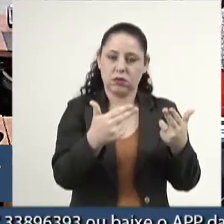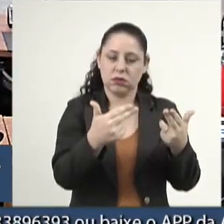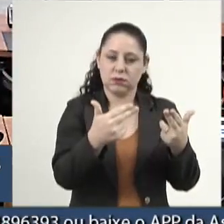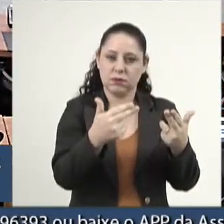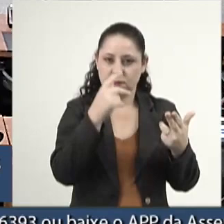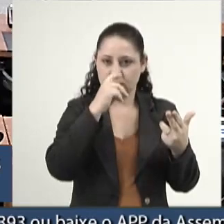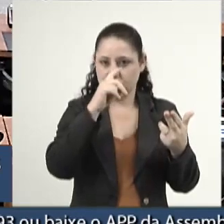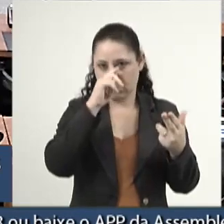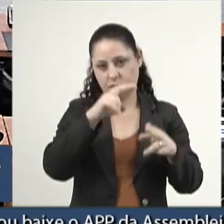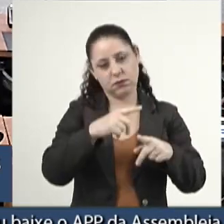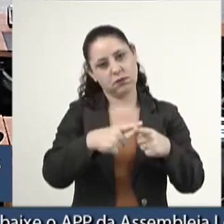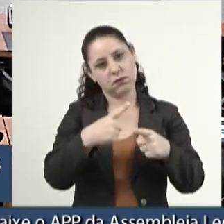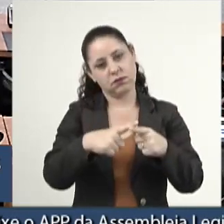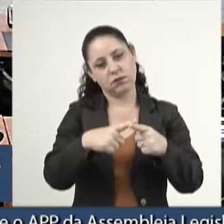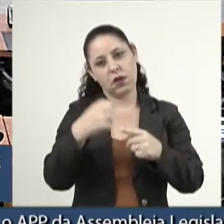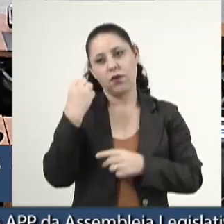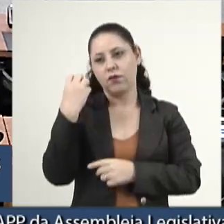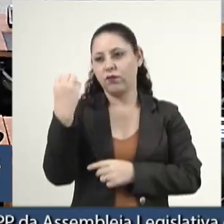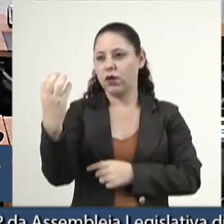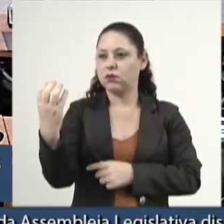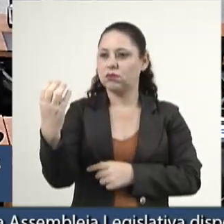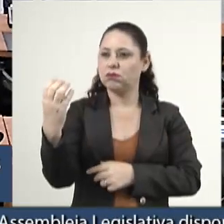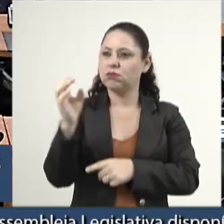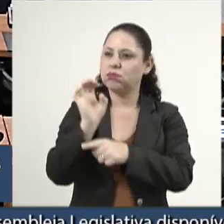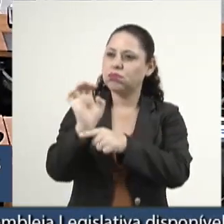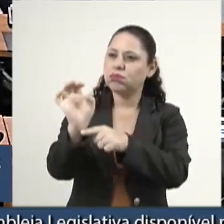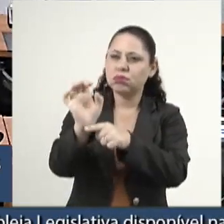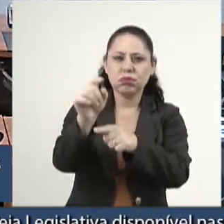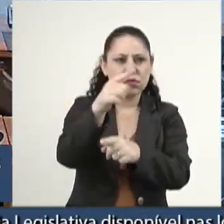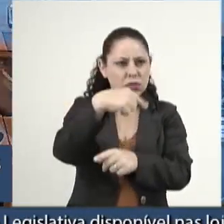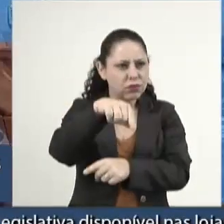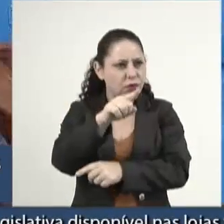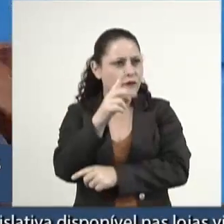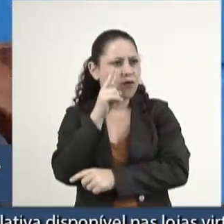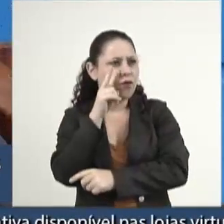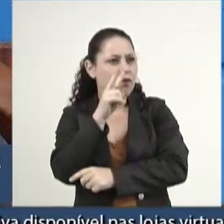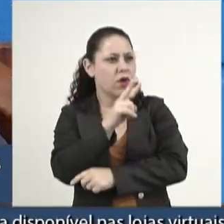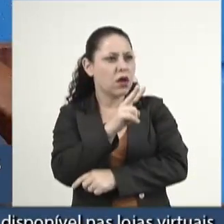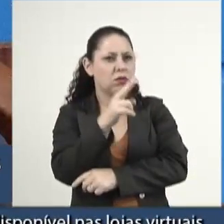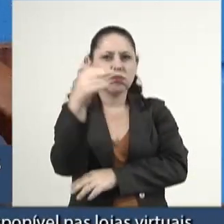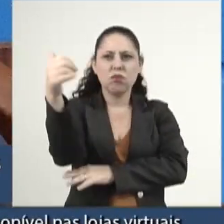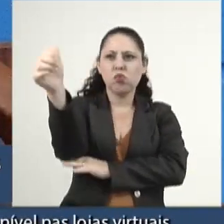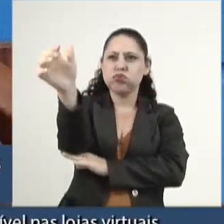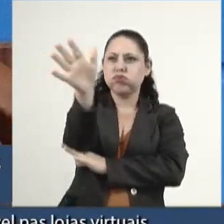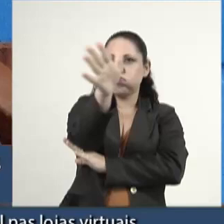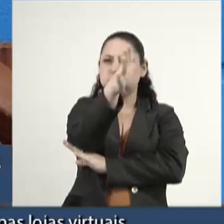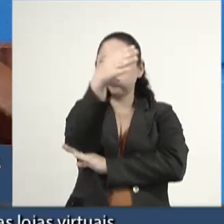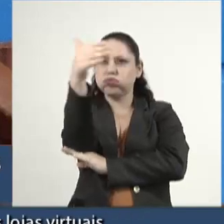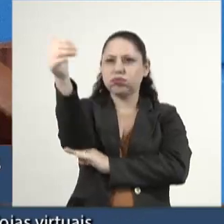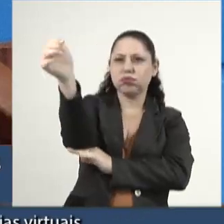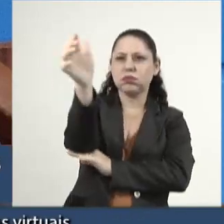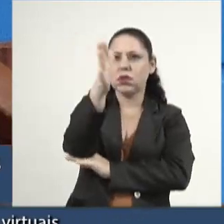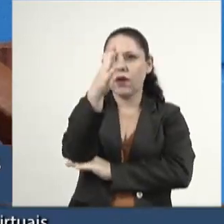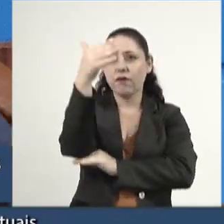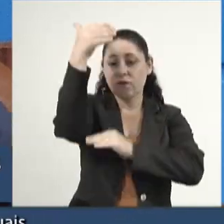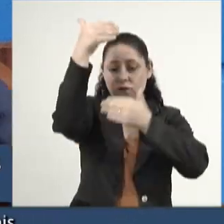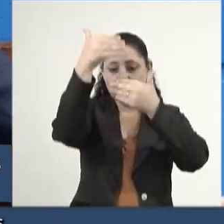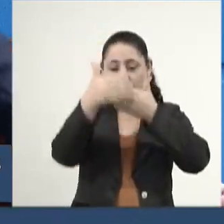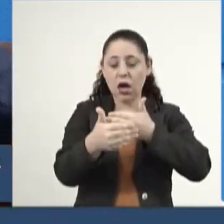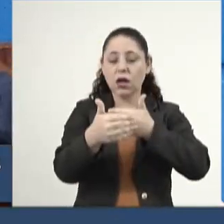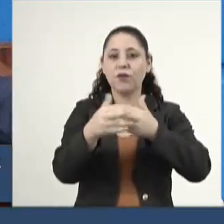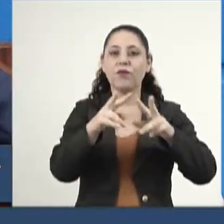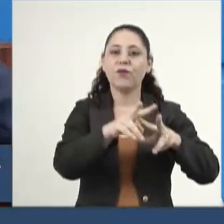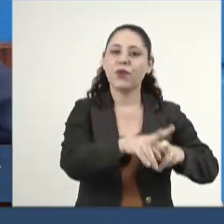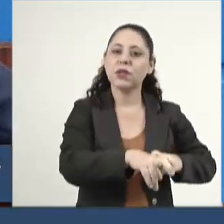Zeca, por que a gente viajava pelo Estado e via aquelas bandeiras do Brasil hasteadas na frente das